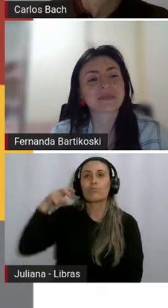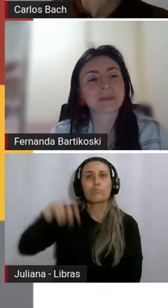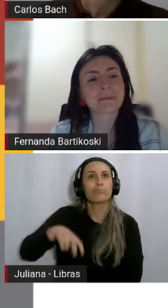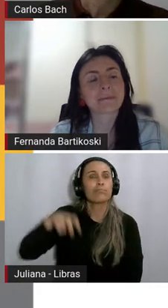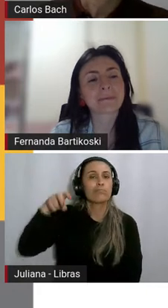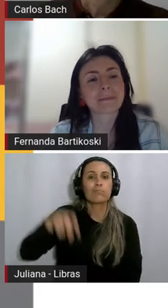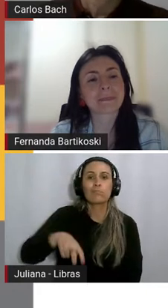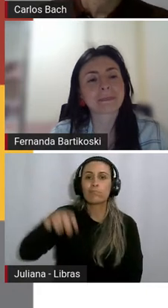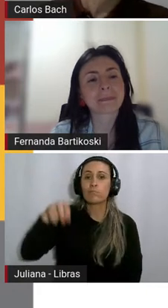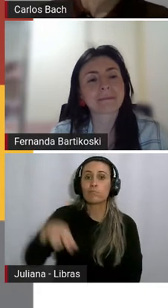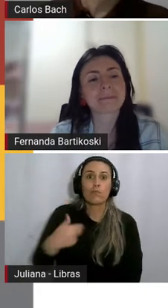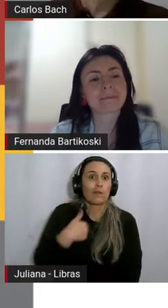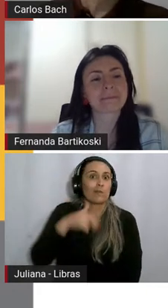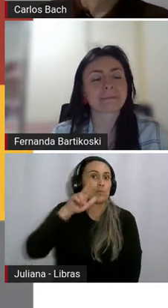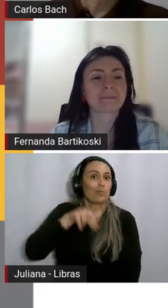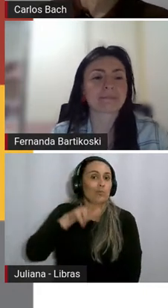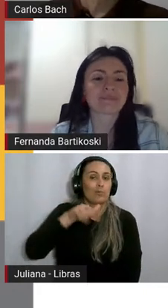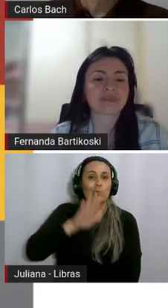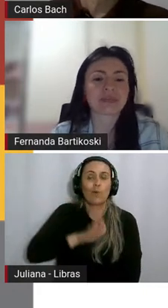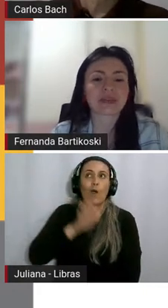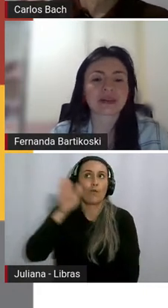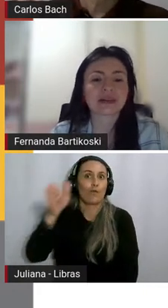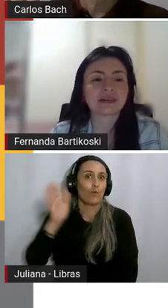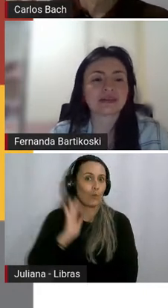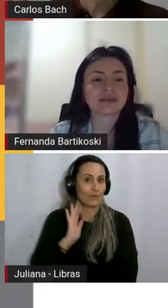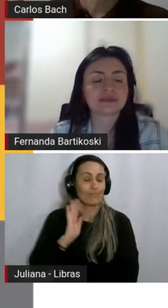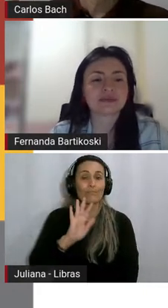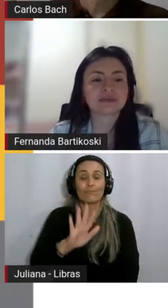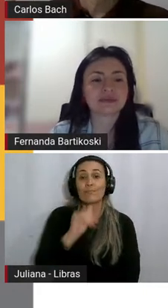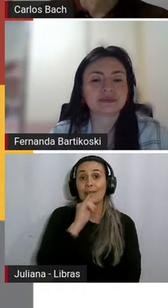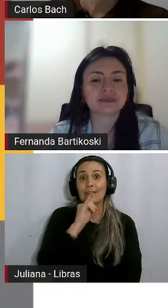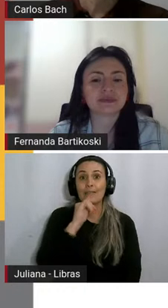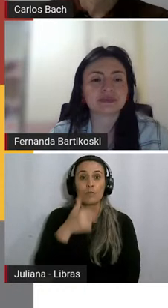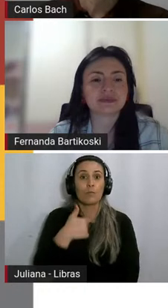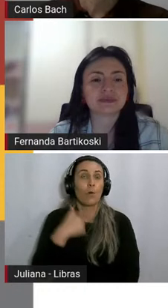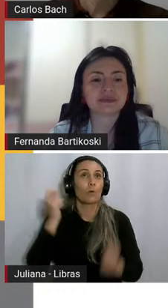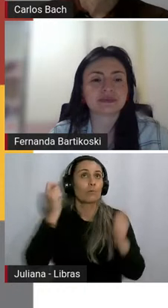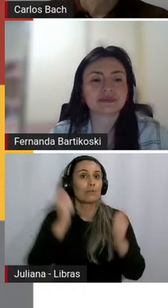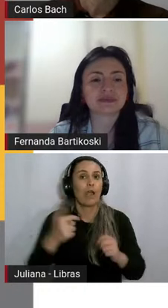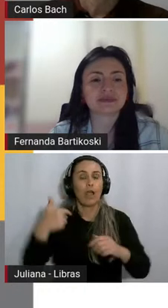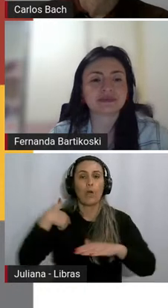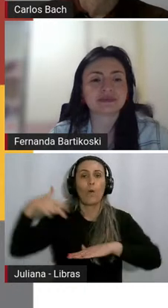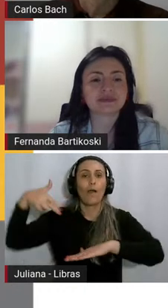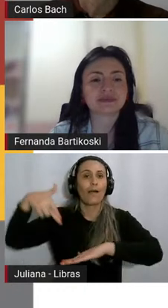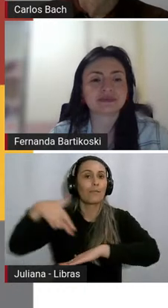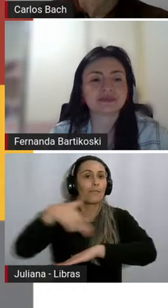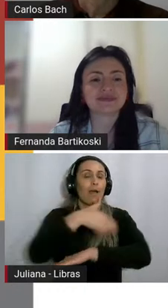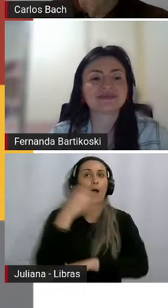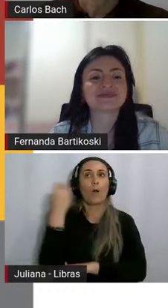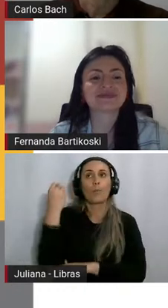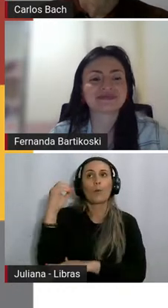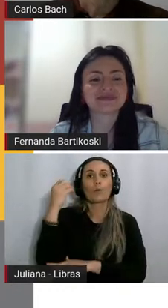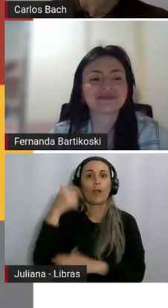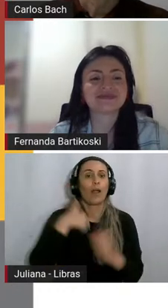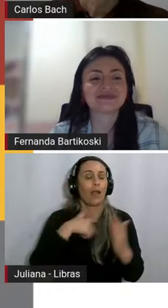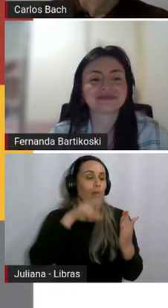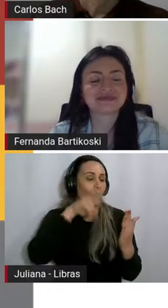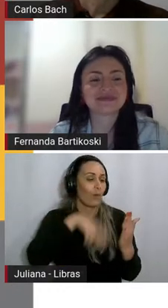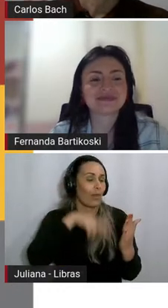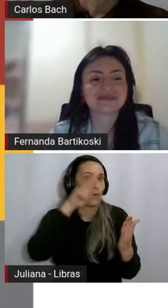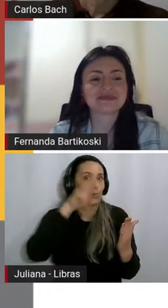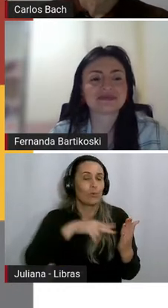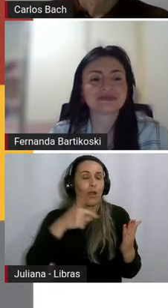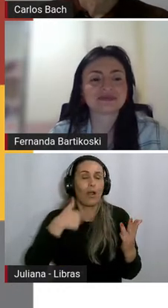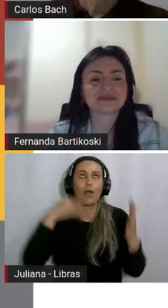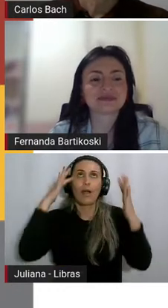Londres. Quantos de nós se imaginou caminhando nas ruas de Porto Alegre quando a gente lê Mário Quintana? A